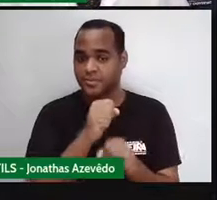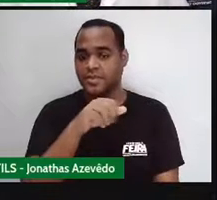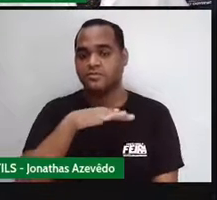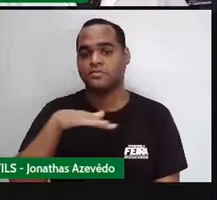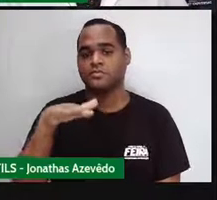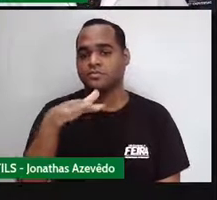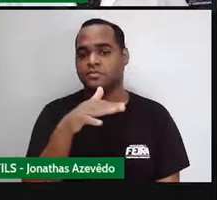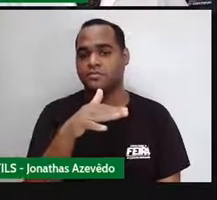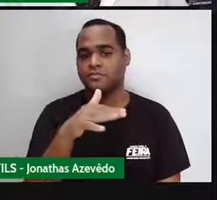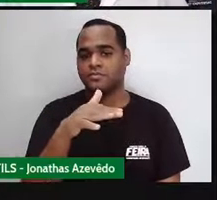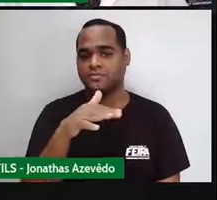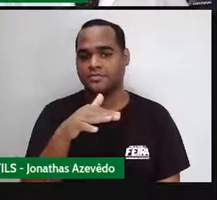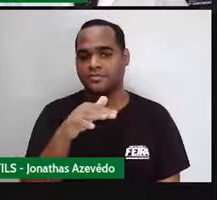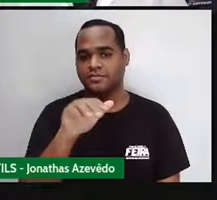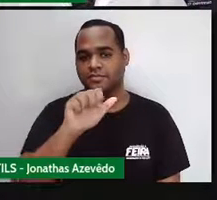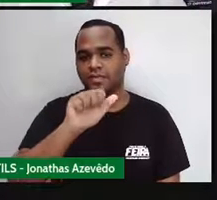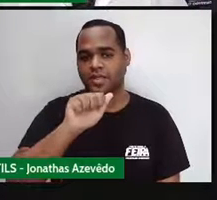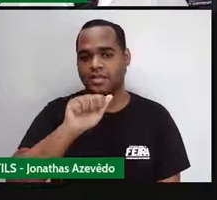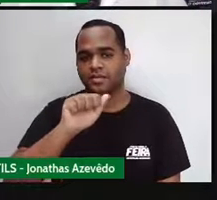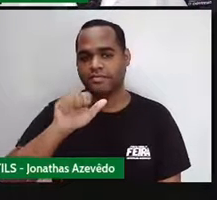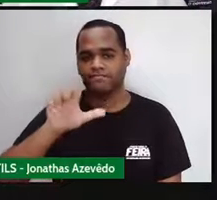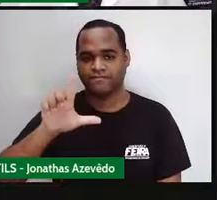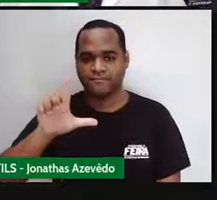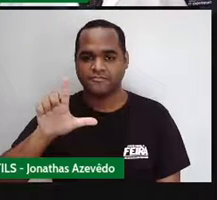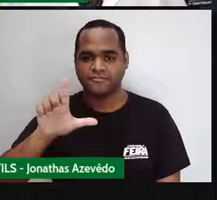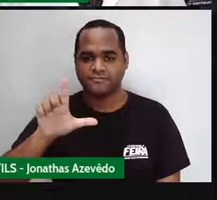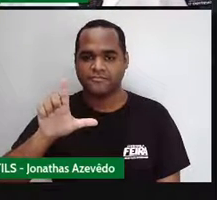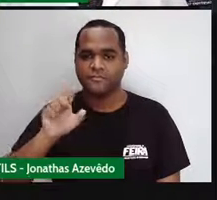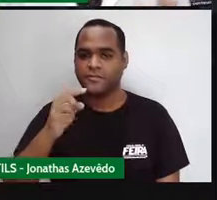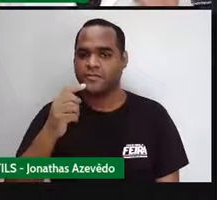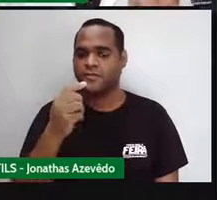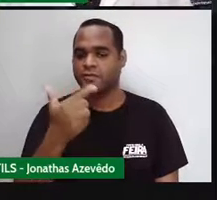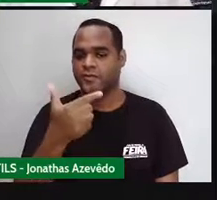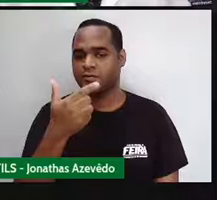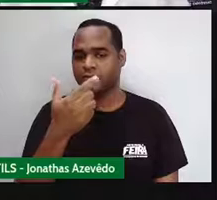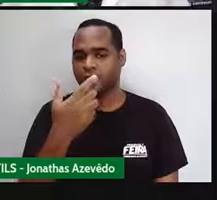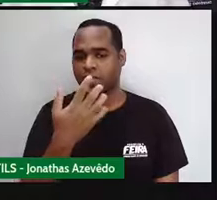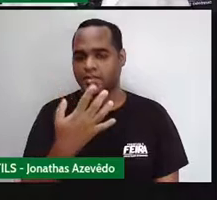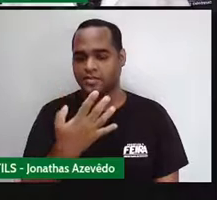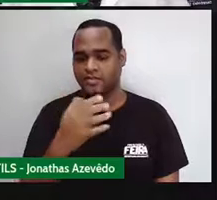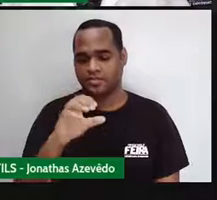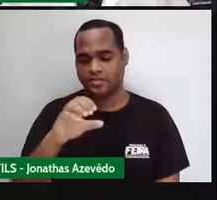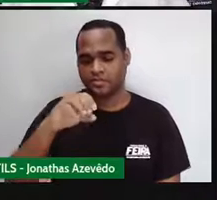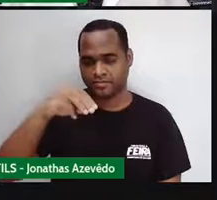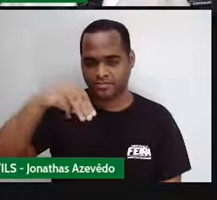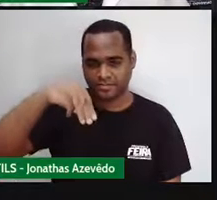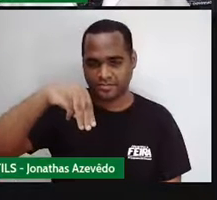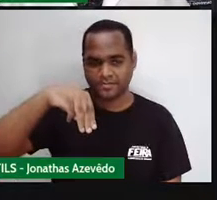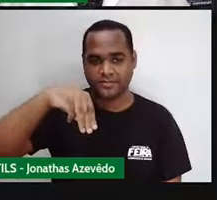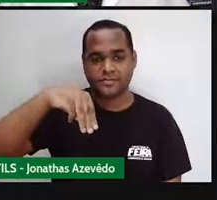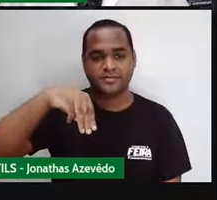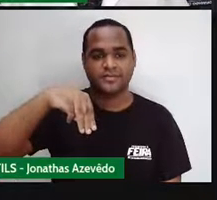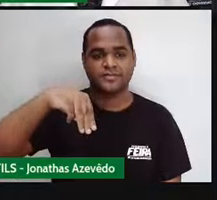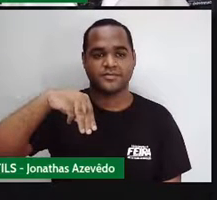A área do losango vai ser 24 centímetros.